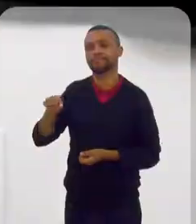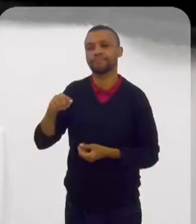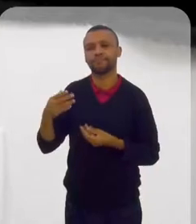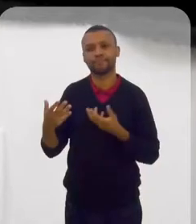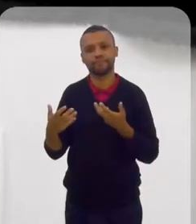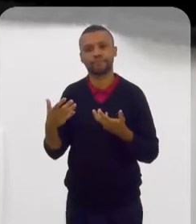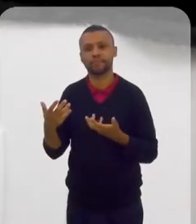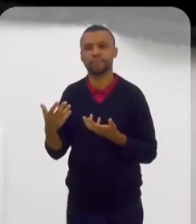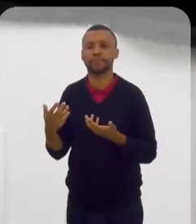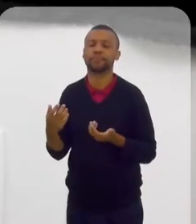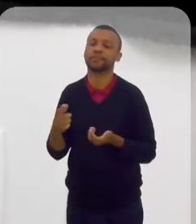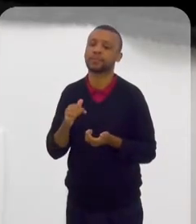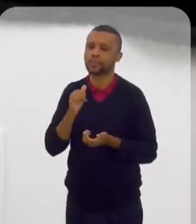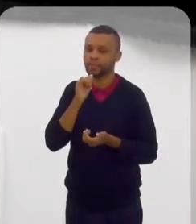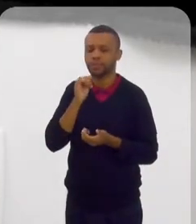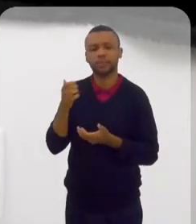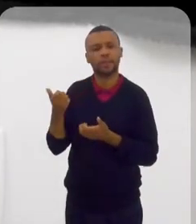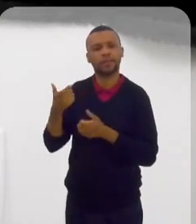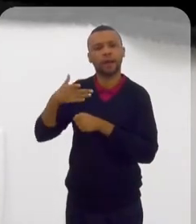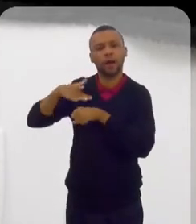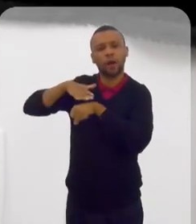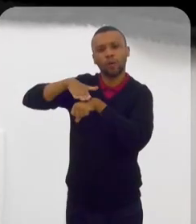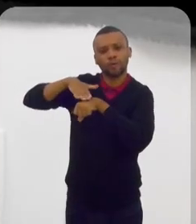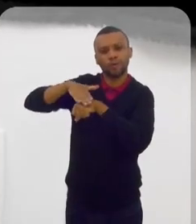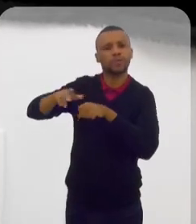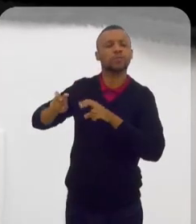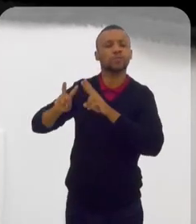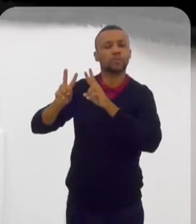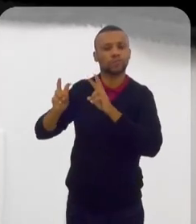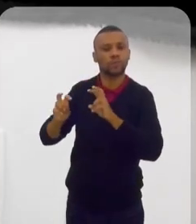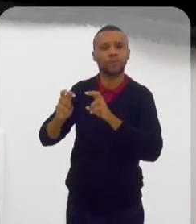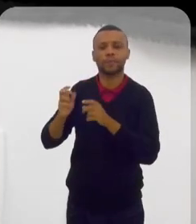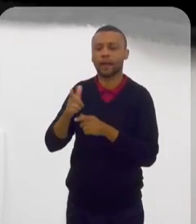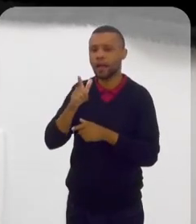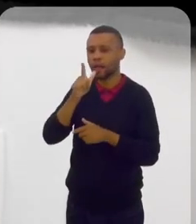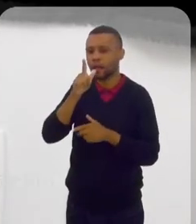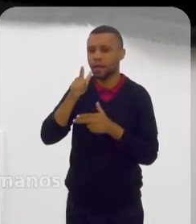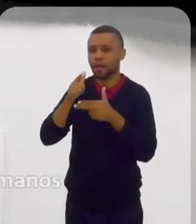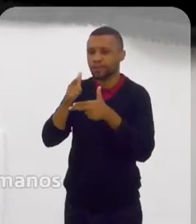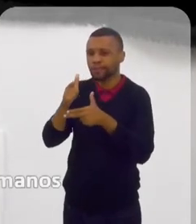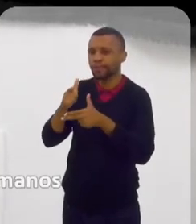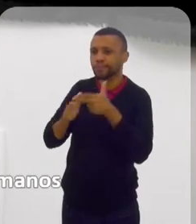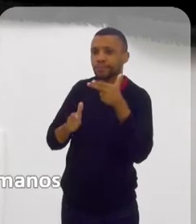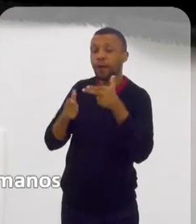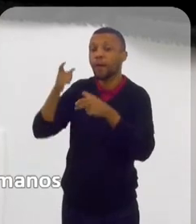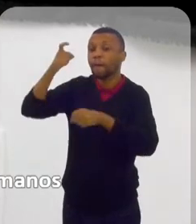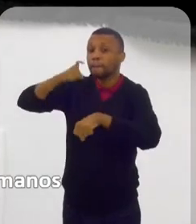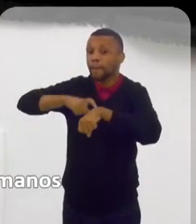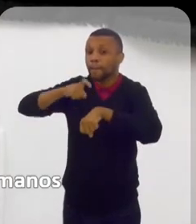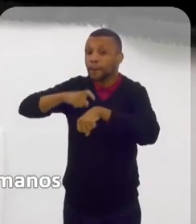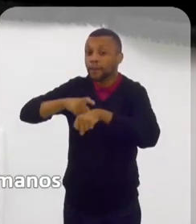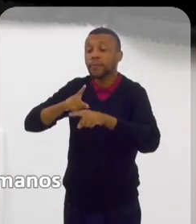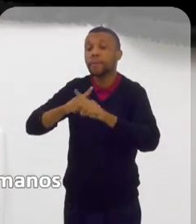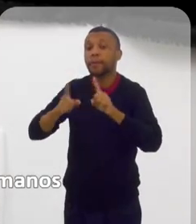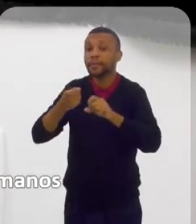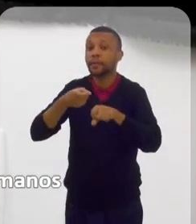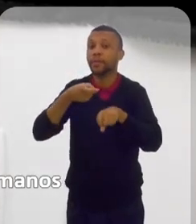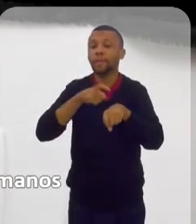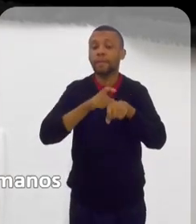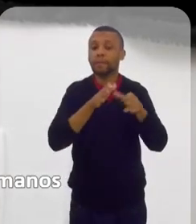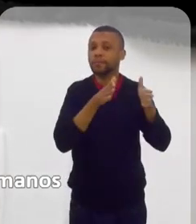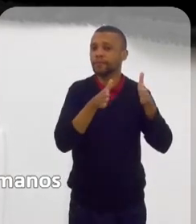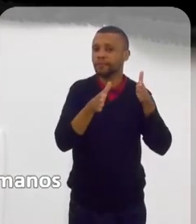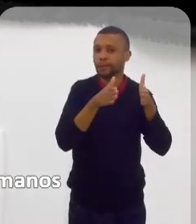estão... Porque você até está comentando com relação a isso. A questão da circuncisão é um momento, mas você tem um momento da puberdade.